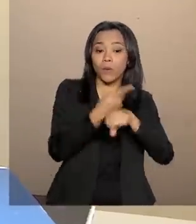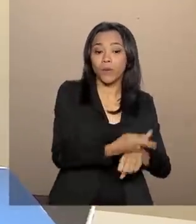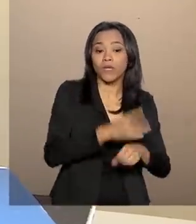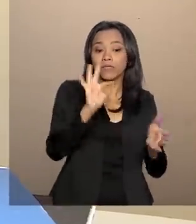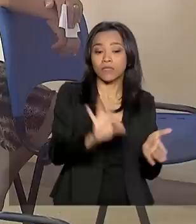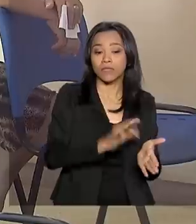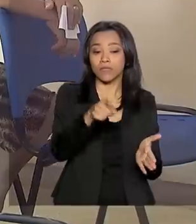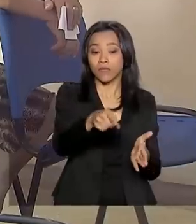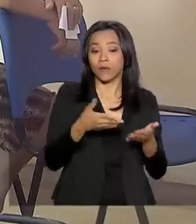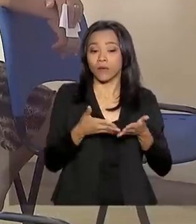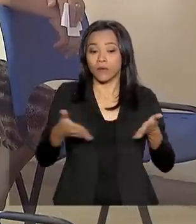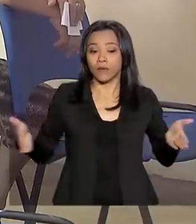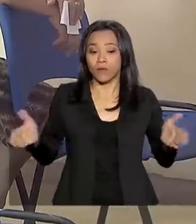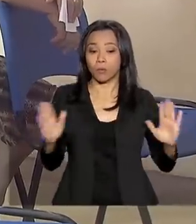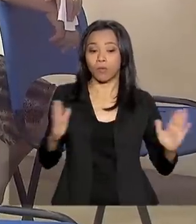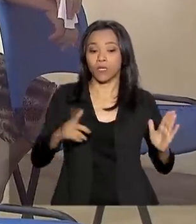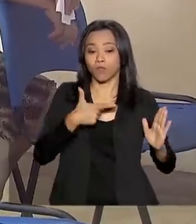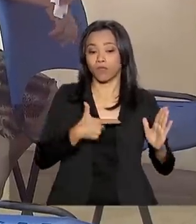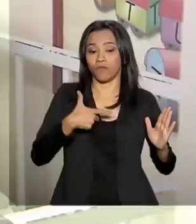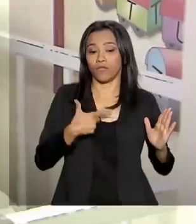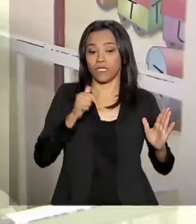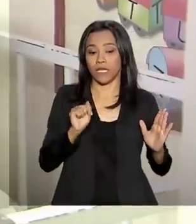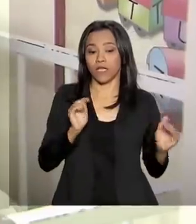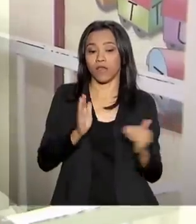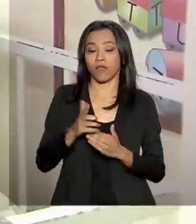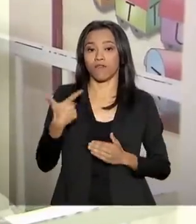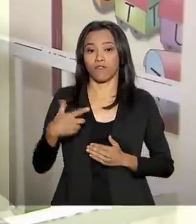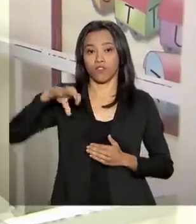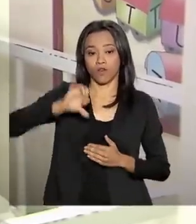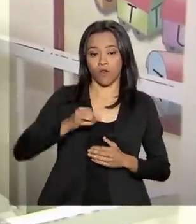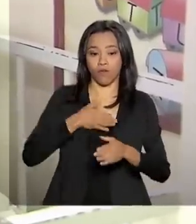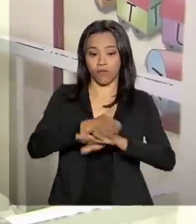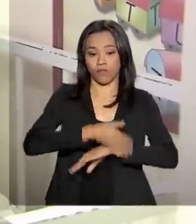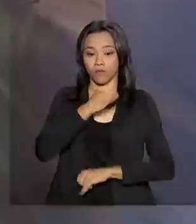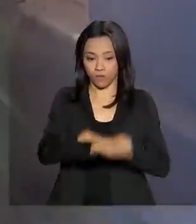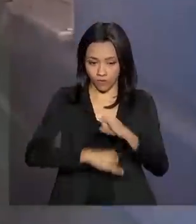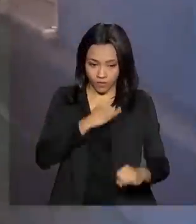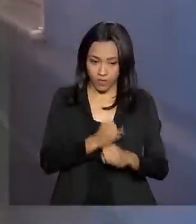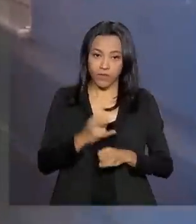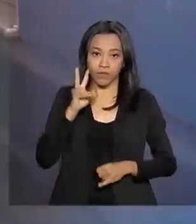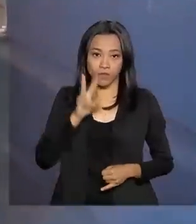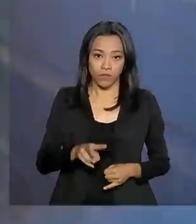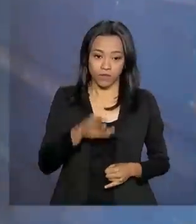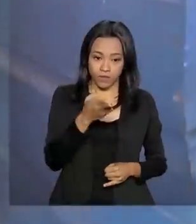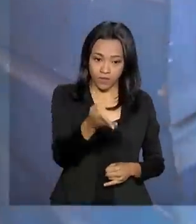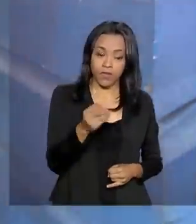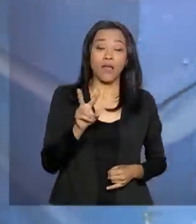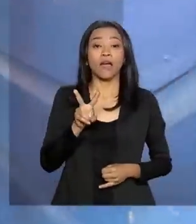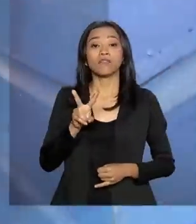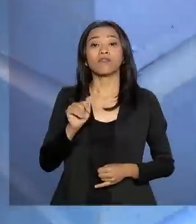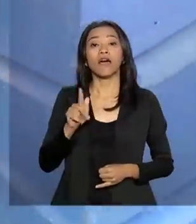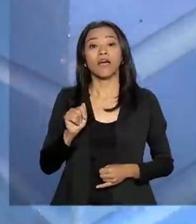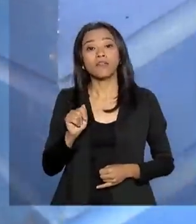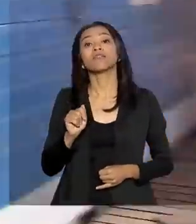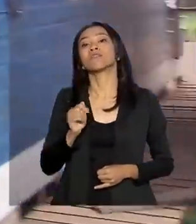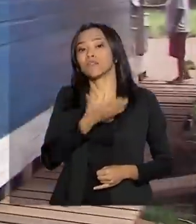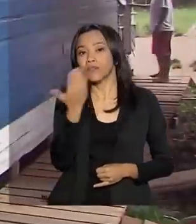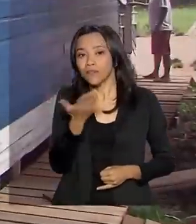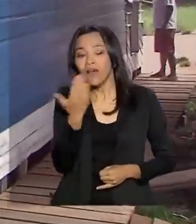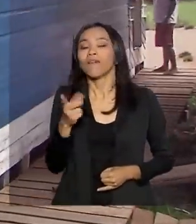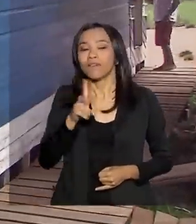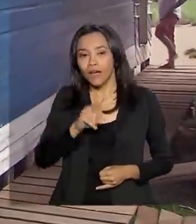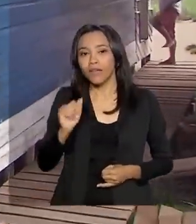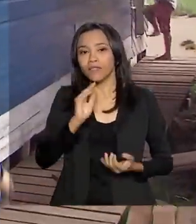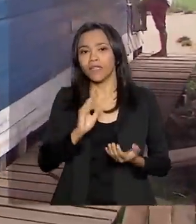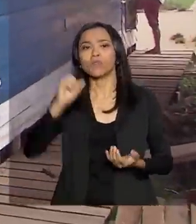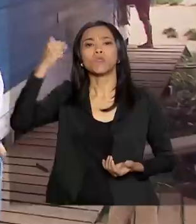dias 27 a 29 deste mês de maio no site do programa. As vagas remanescentes serão estendidas em